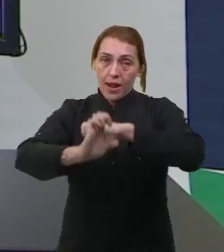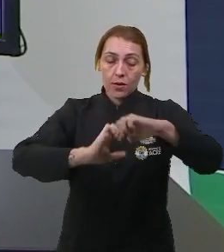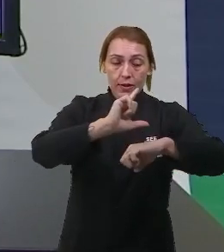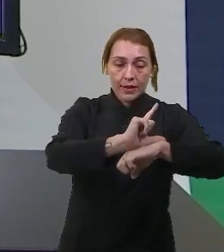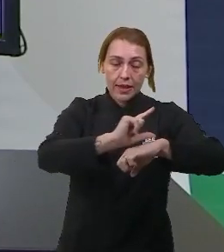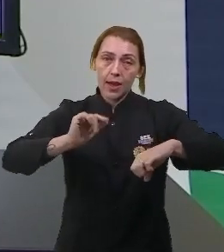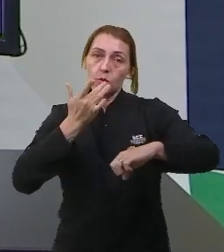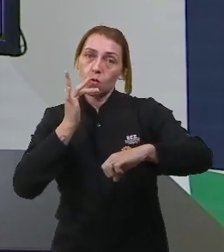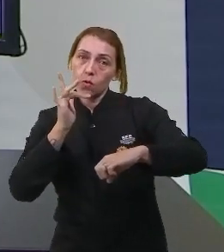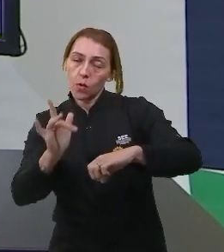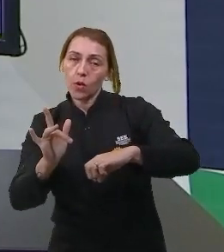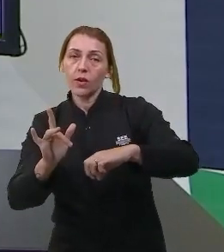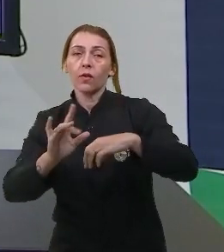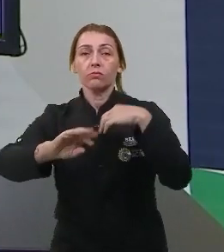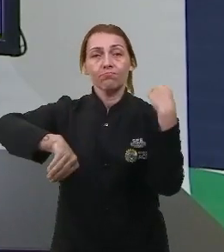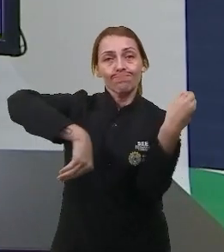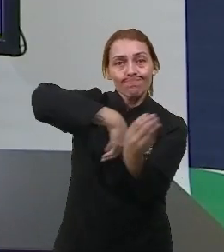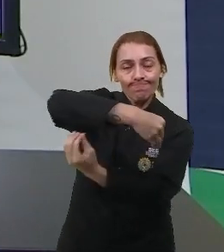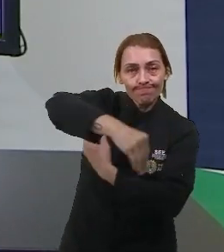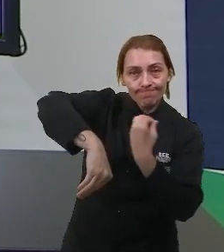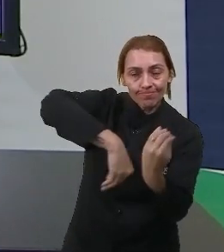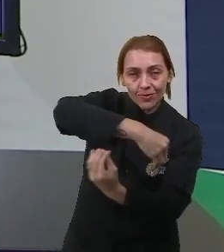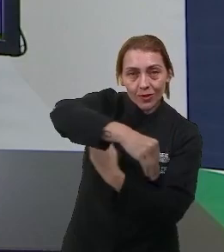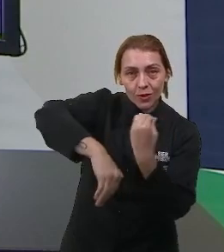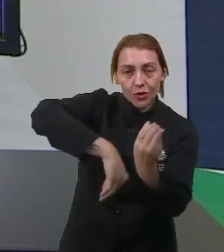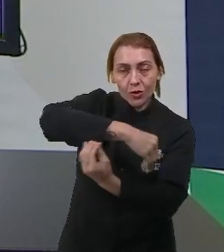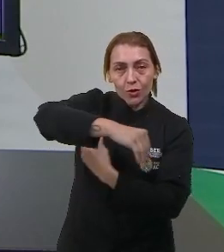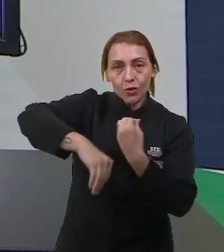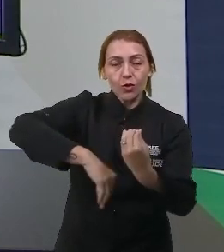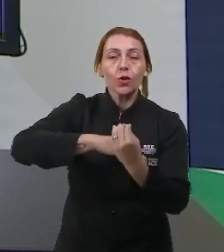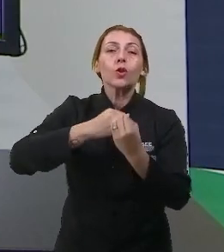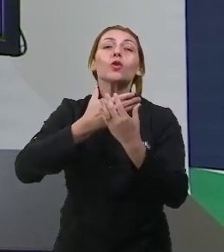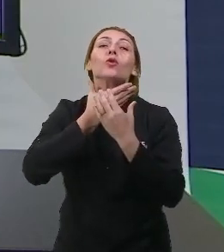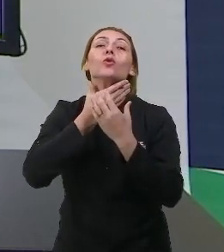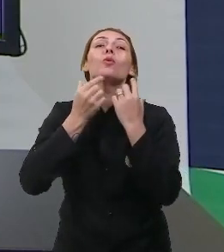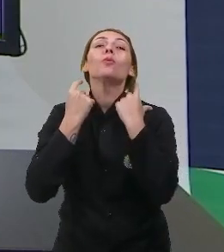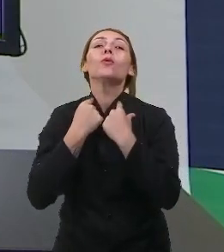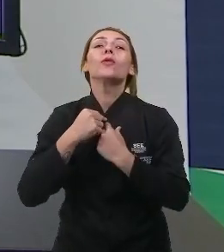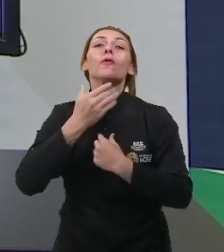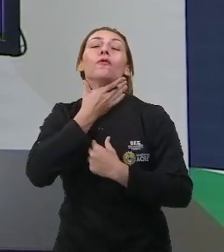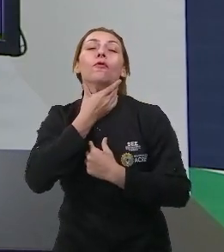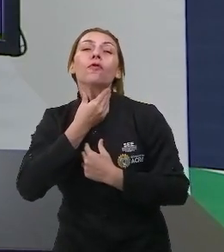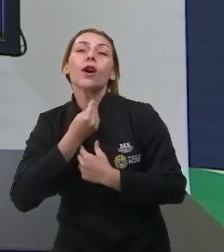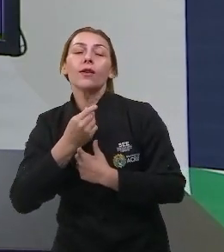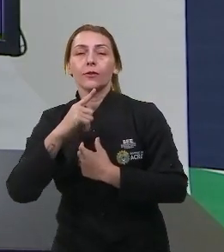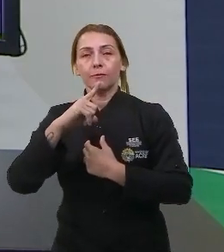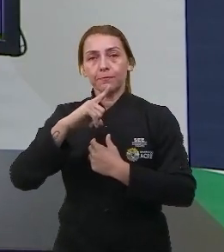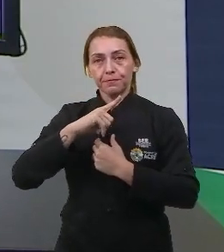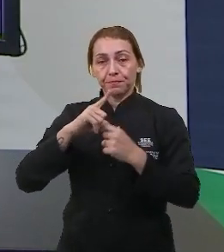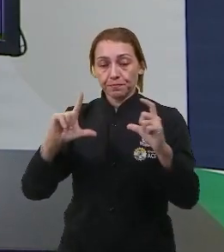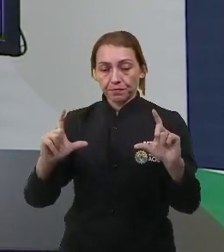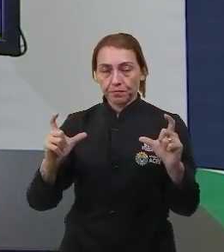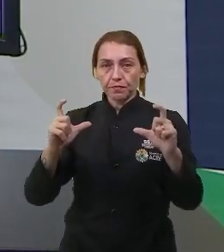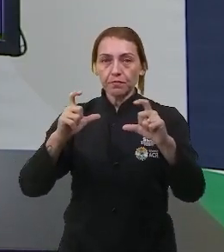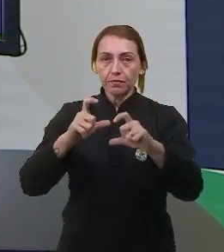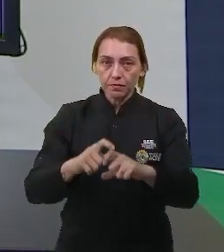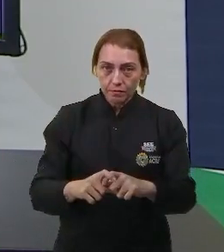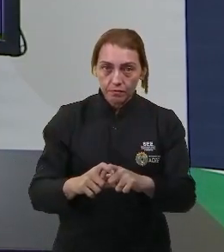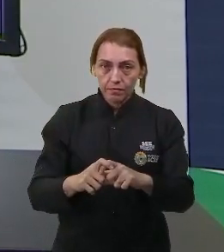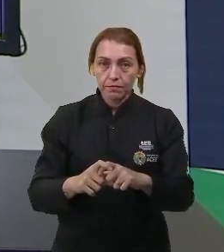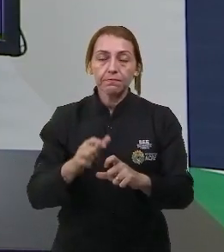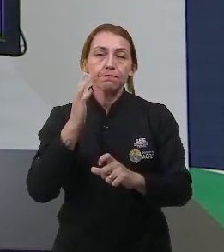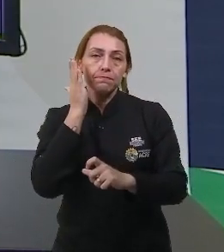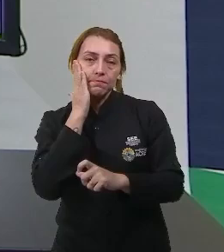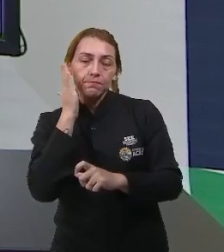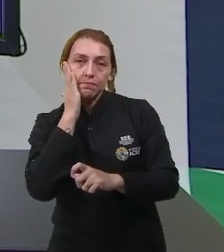ouro e foram ser depositados sobre a bijuteria. Aí eu tenho um processo de redução. Então, vamos